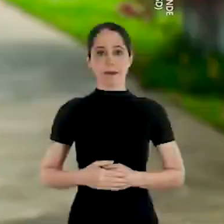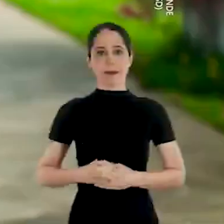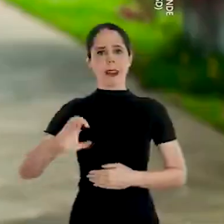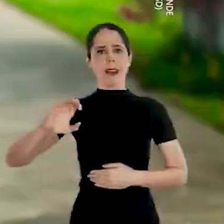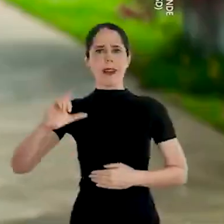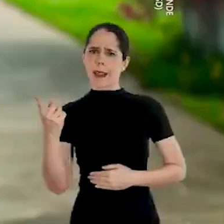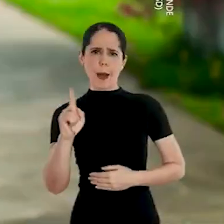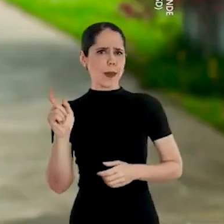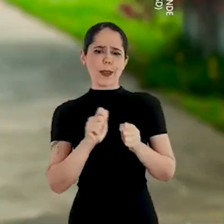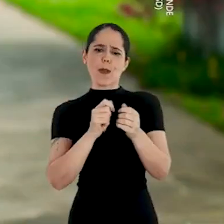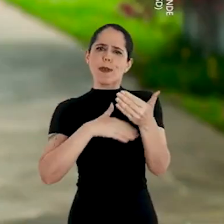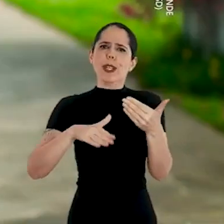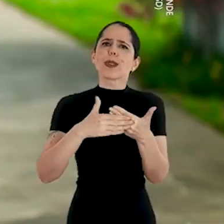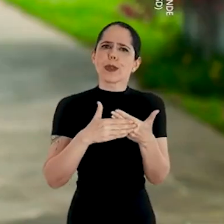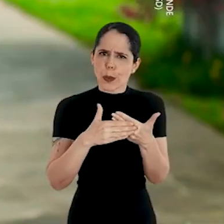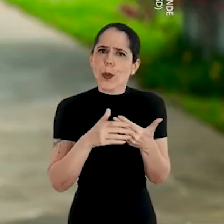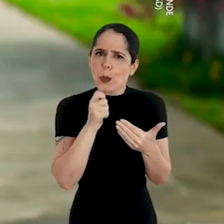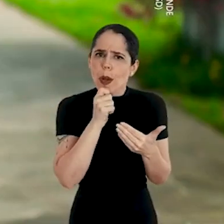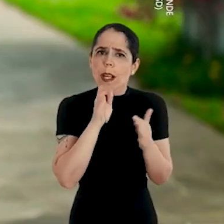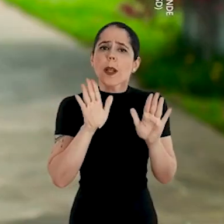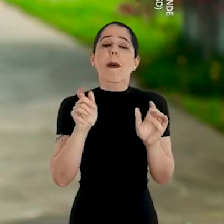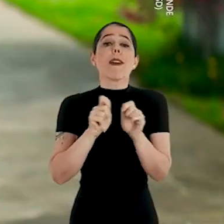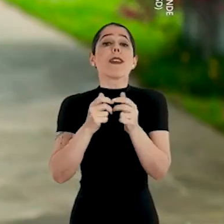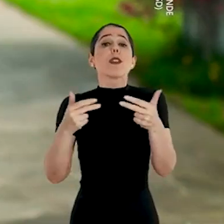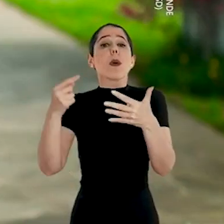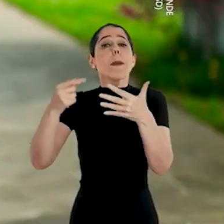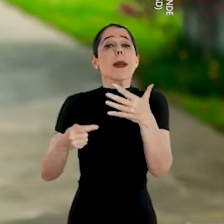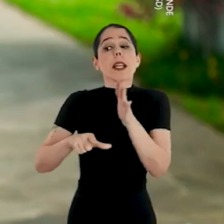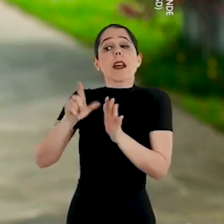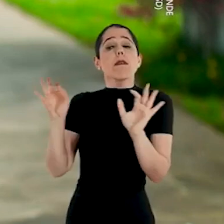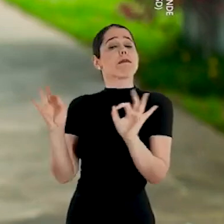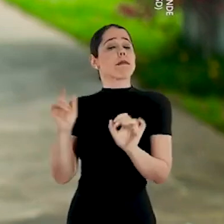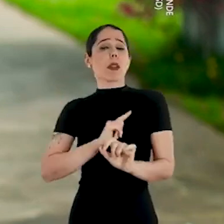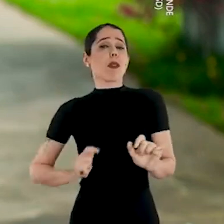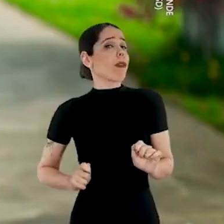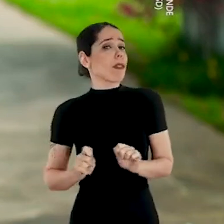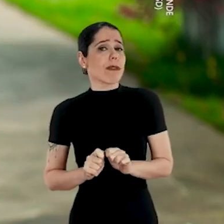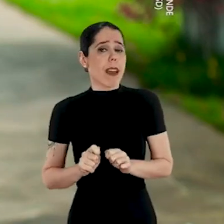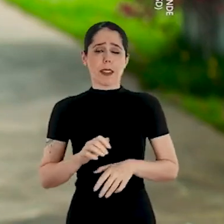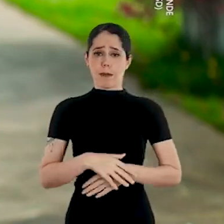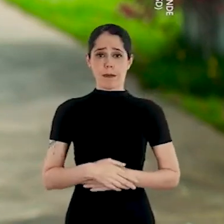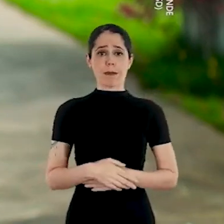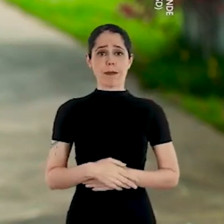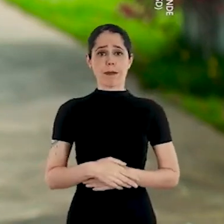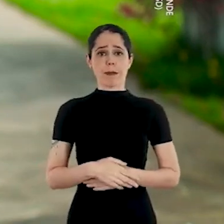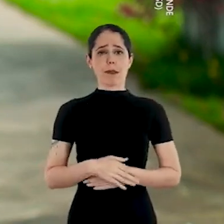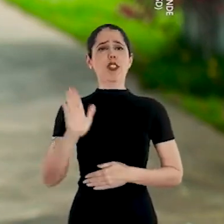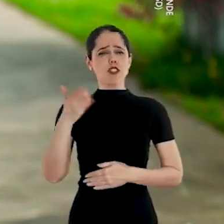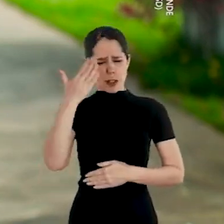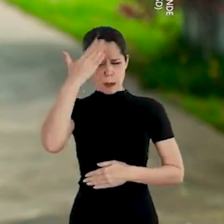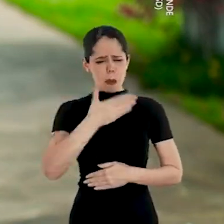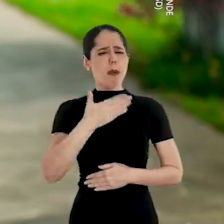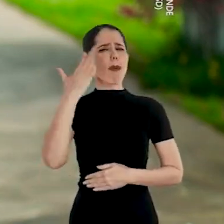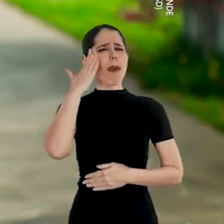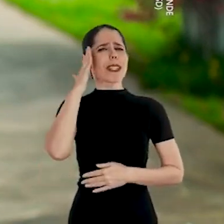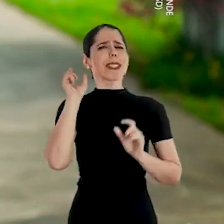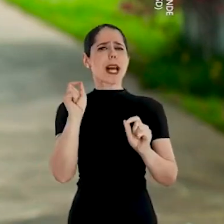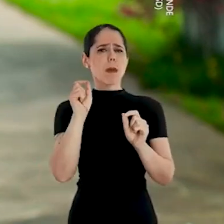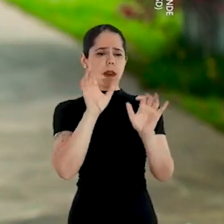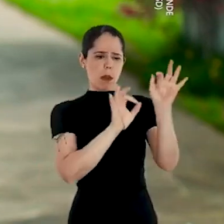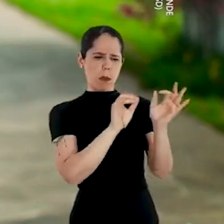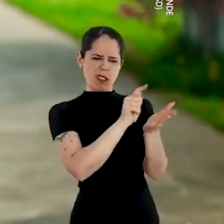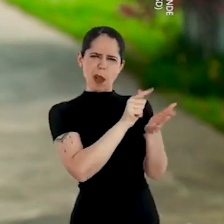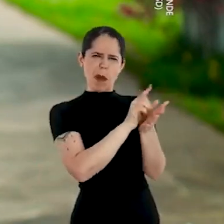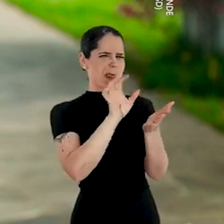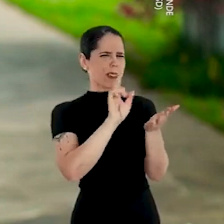É claro que não fizemos tudo, mas fizemos o que nenhum outro governo tinha feito. Já provamos que sabemos tirar